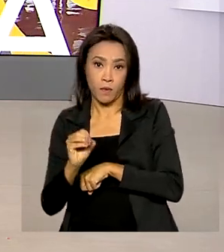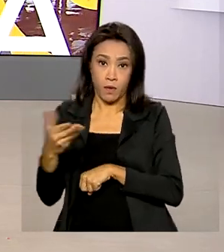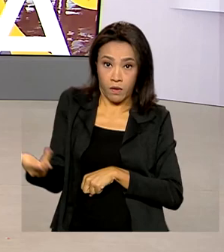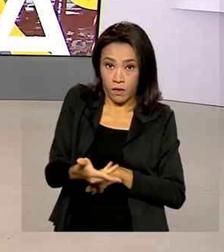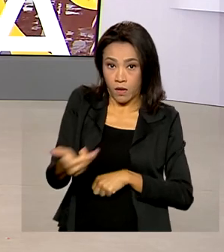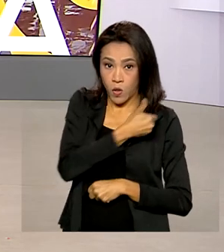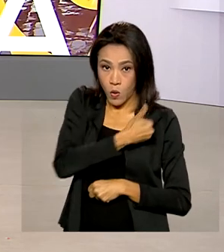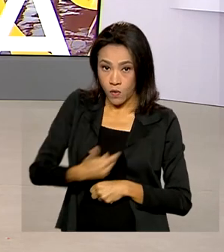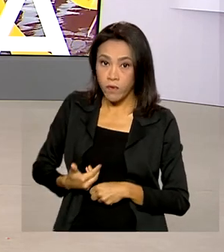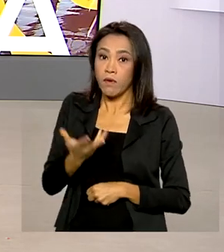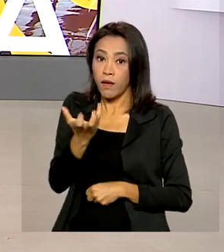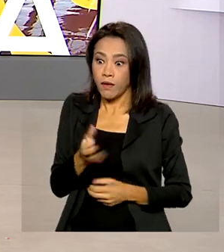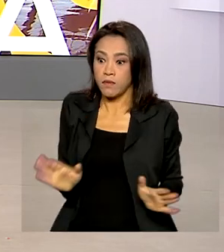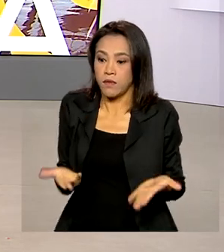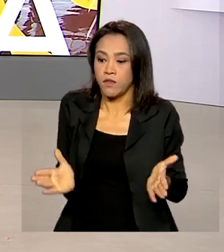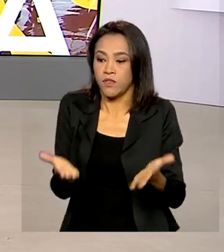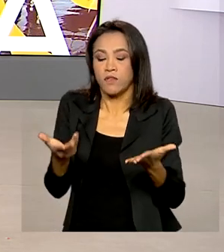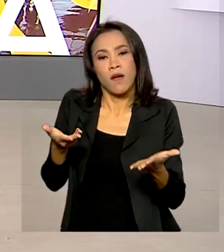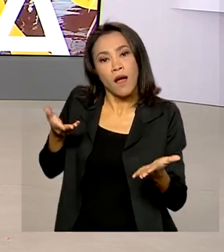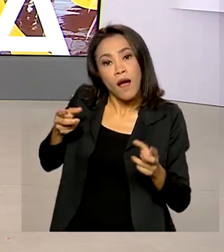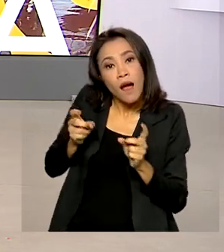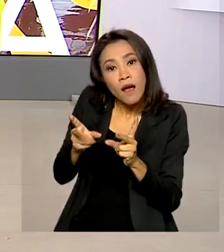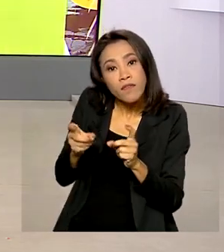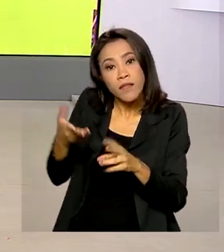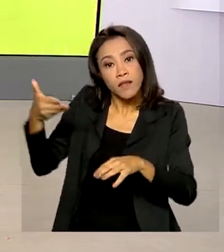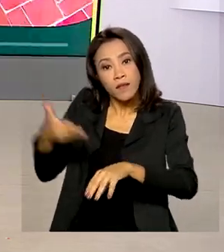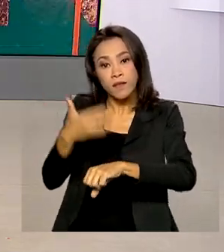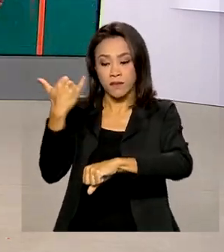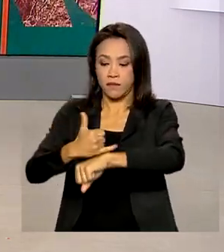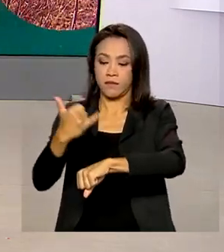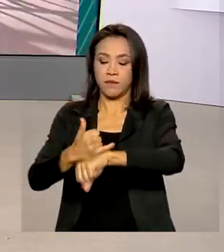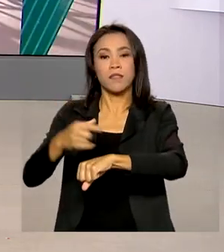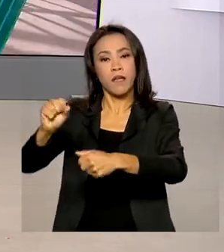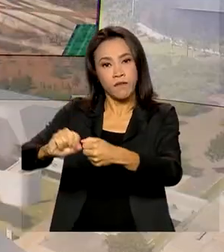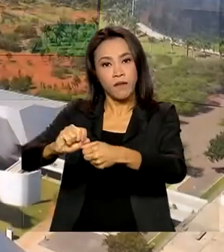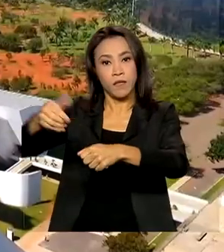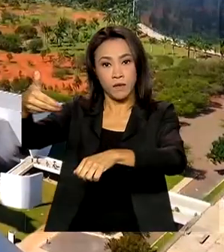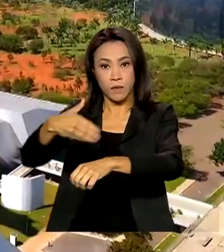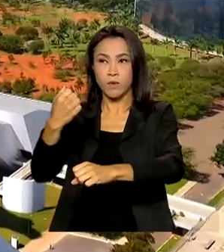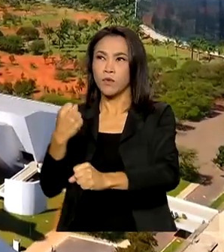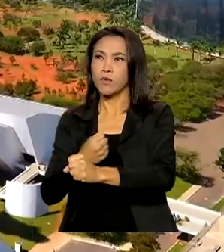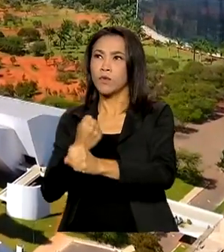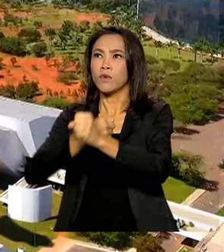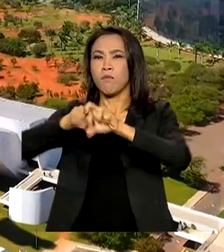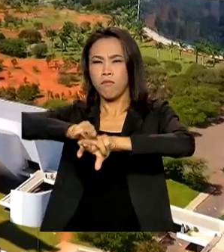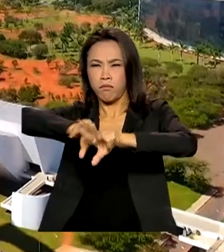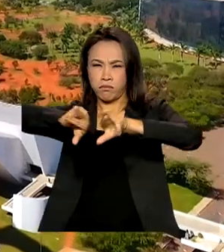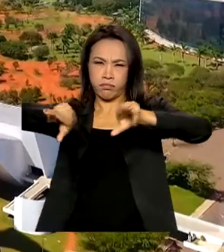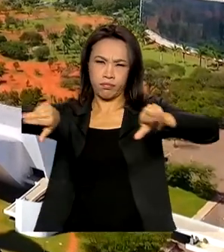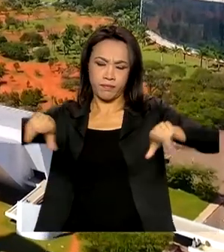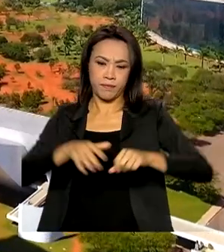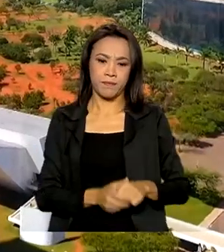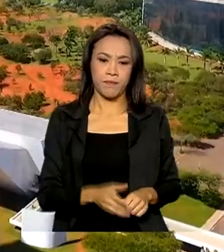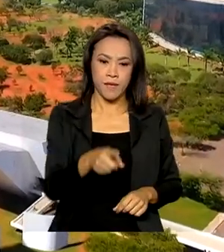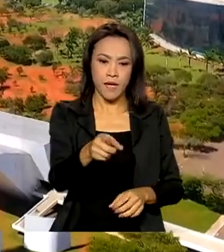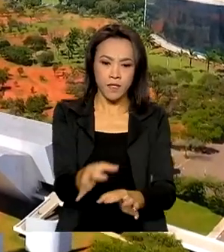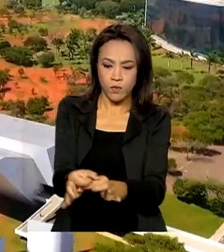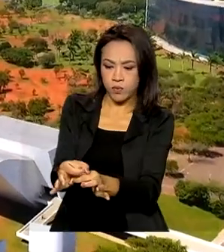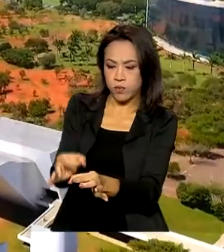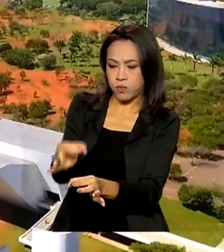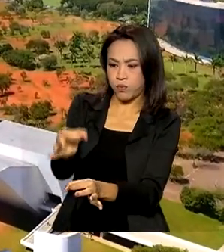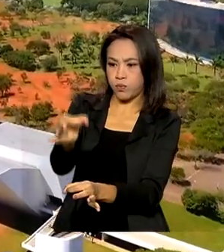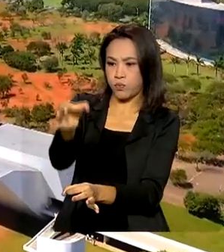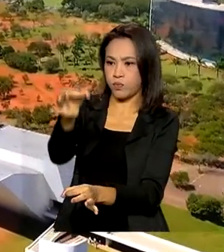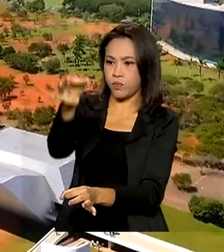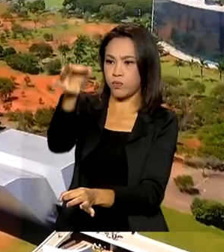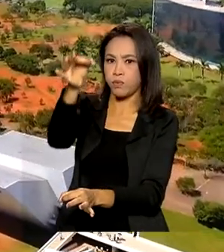o desenvolvimento e a venda de produtos feitos com esse metal. O mastro que sustenta